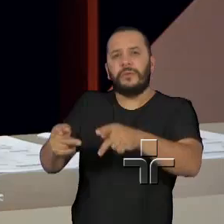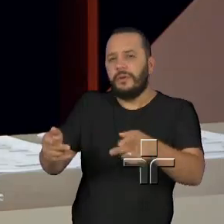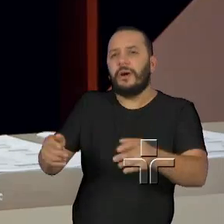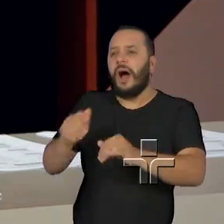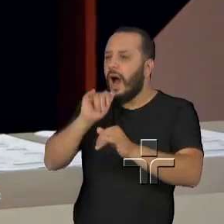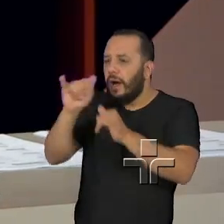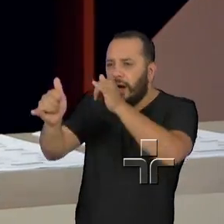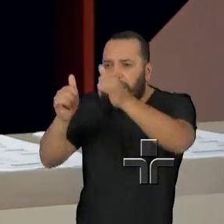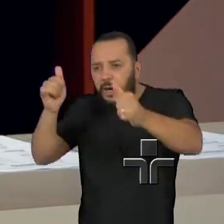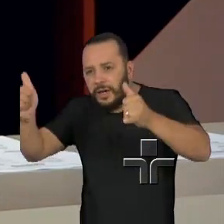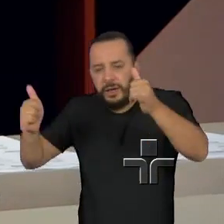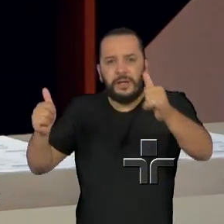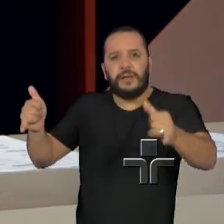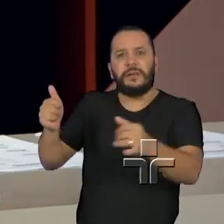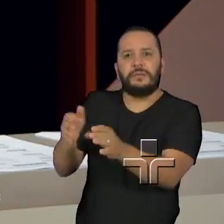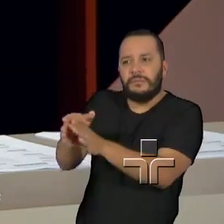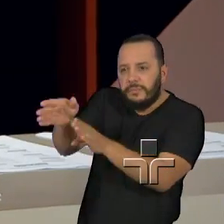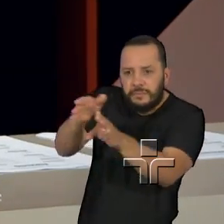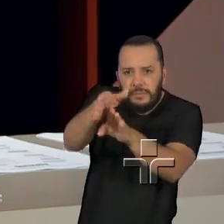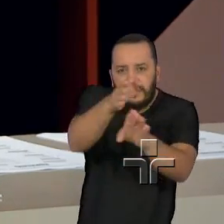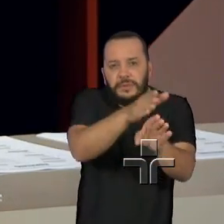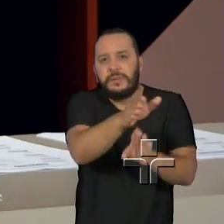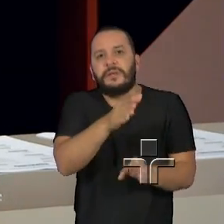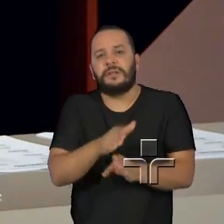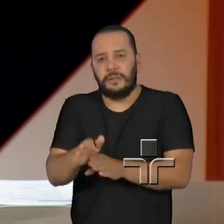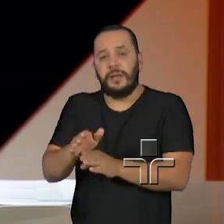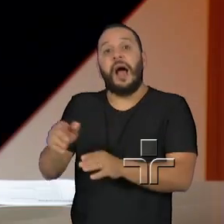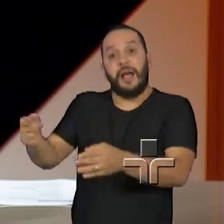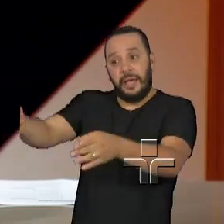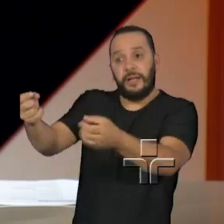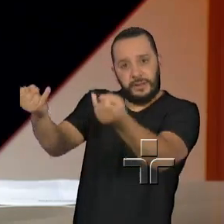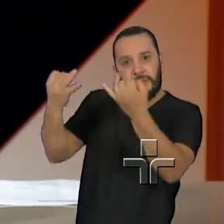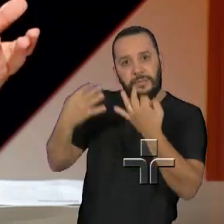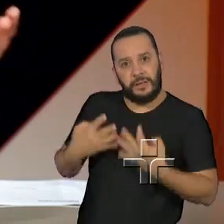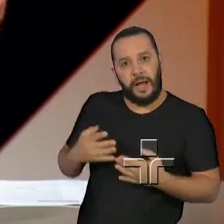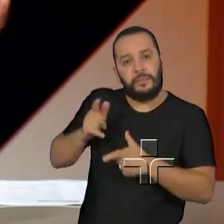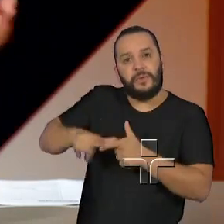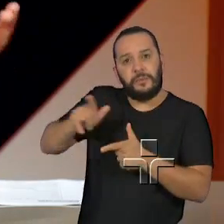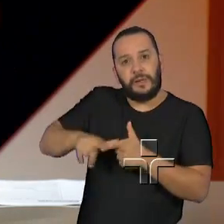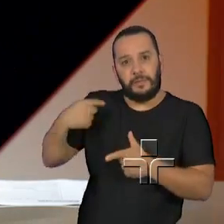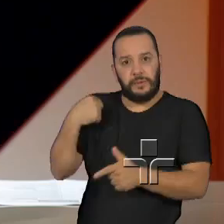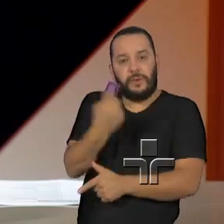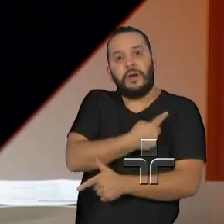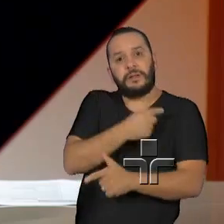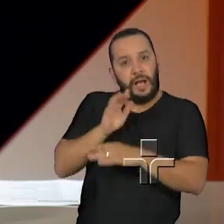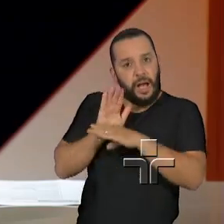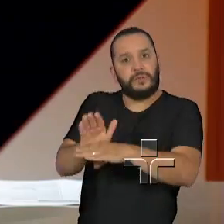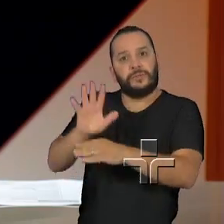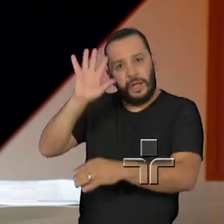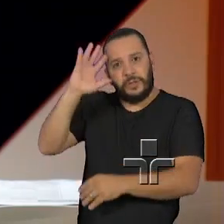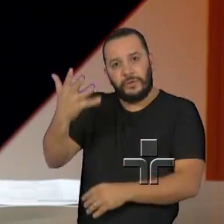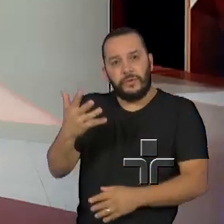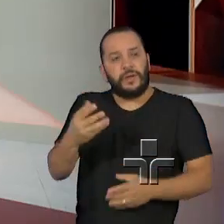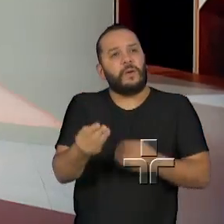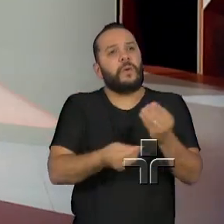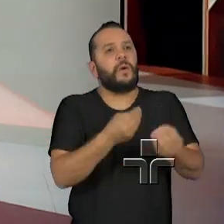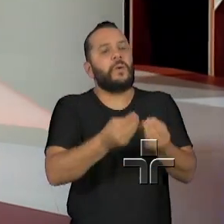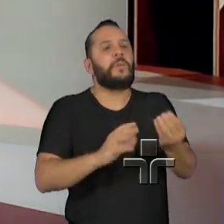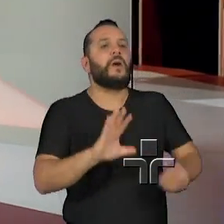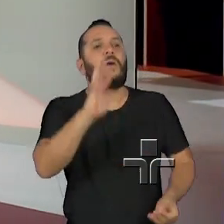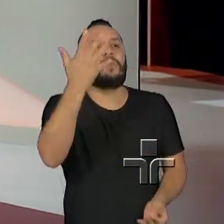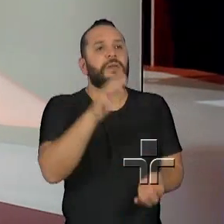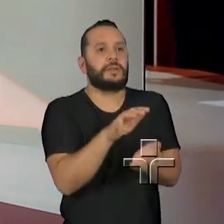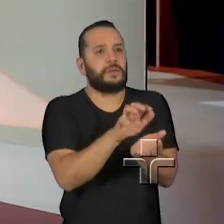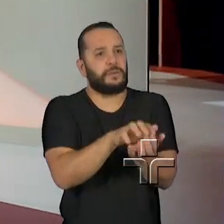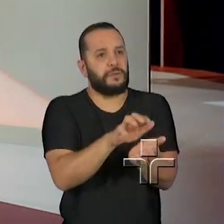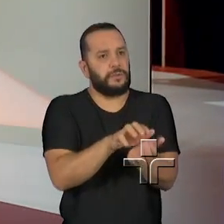e trazer esses problemas para que a gente possa resolver. Renata, como é que isso se deu lá em Jacareí? E em